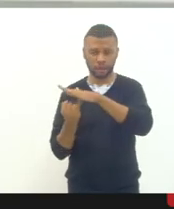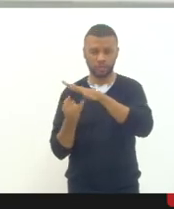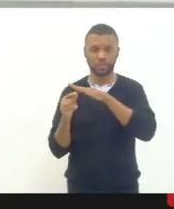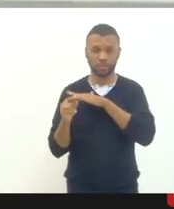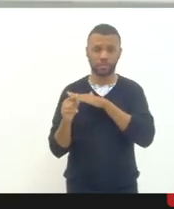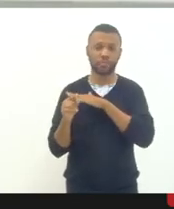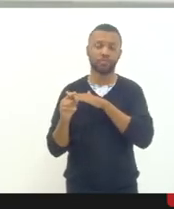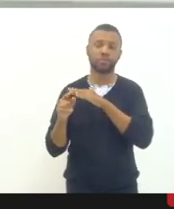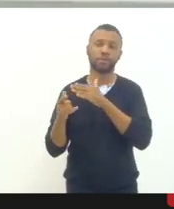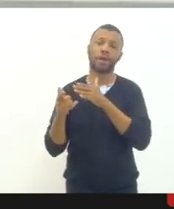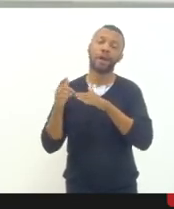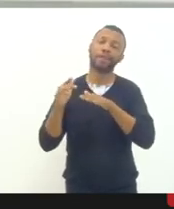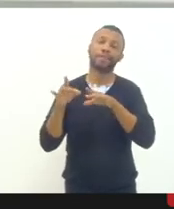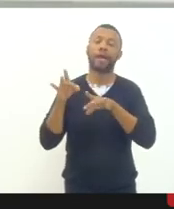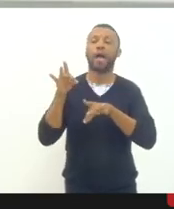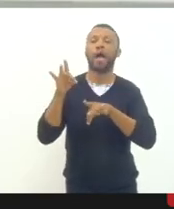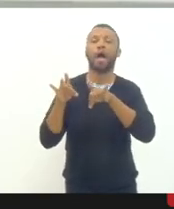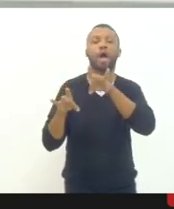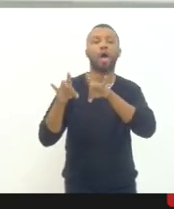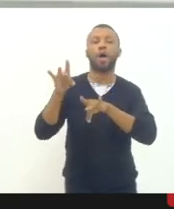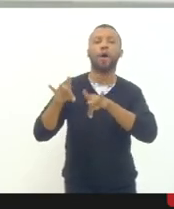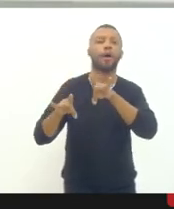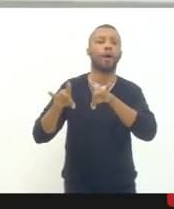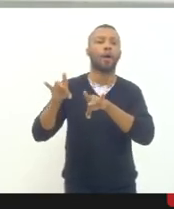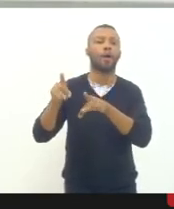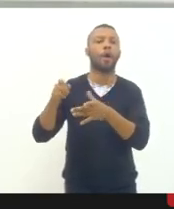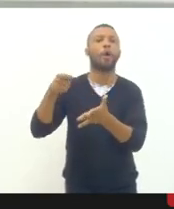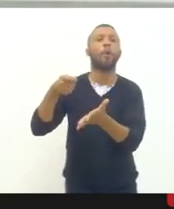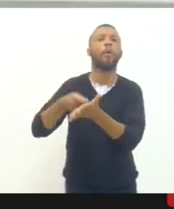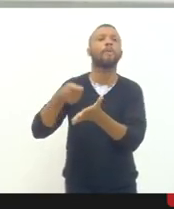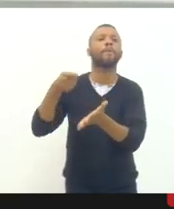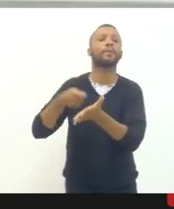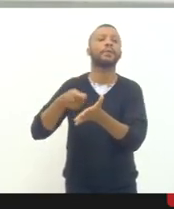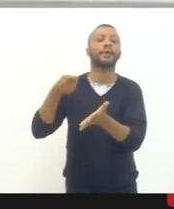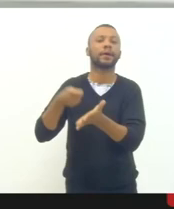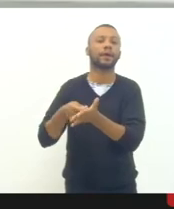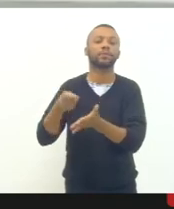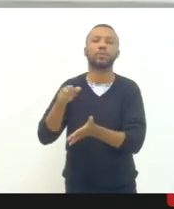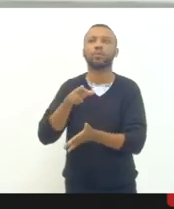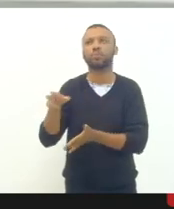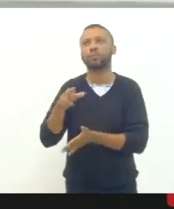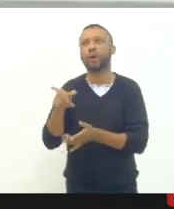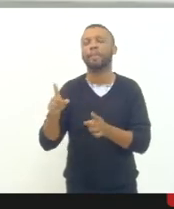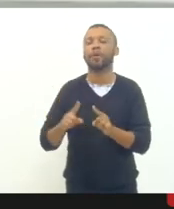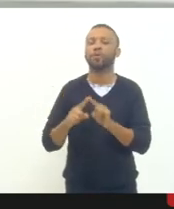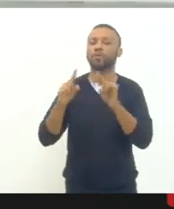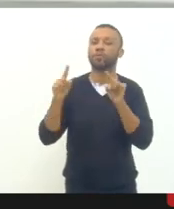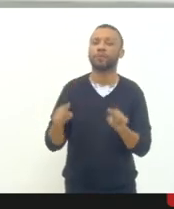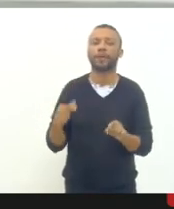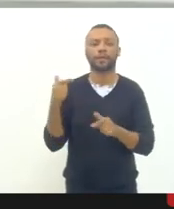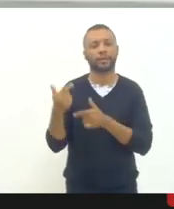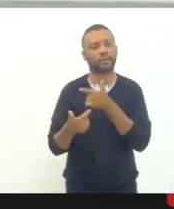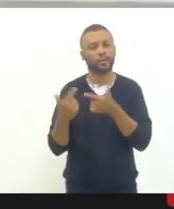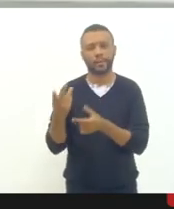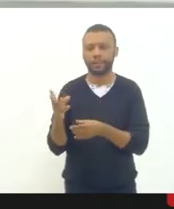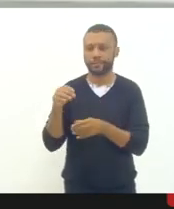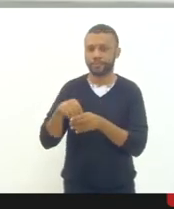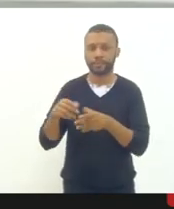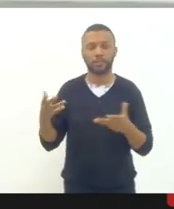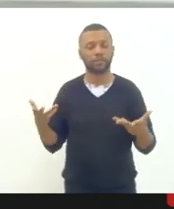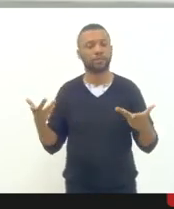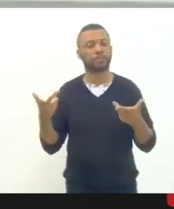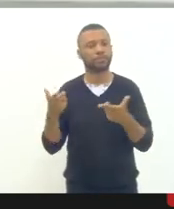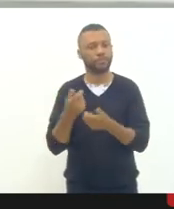vezes manipulado e obrigado não pelos seus profissionais que são de excelente